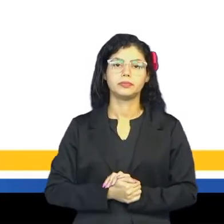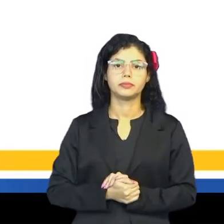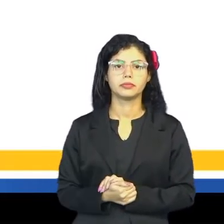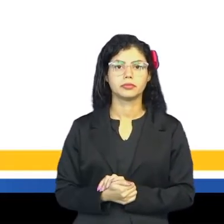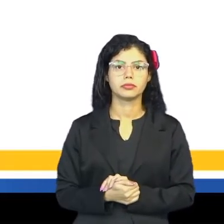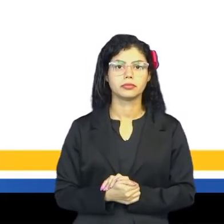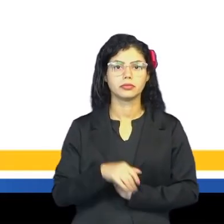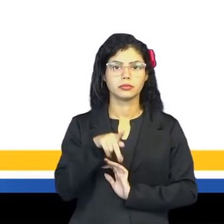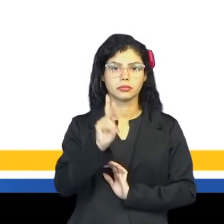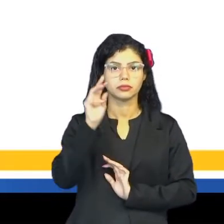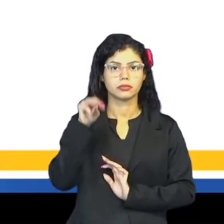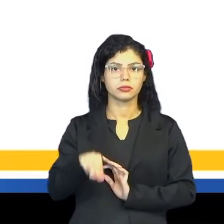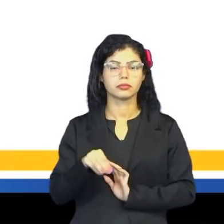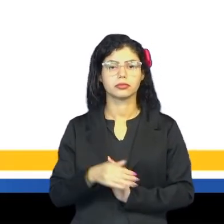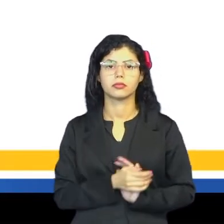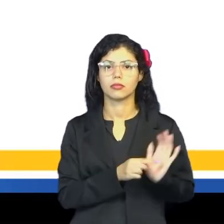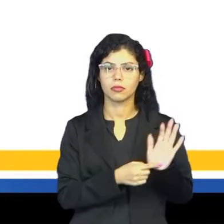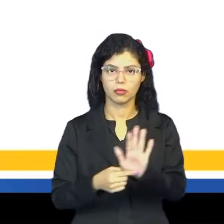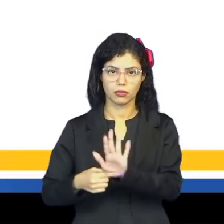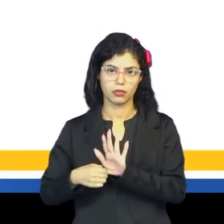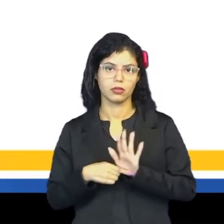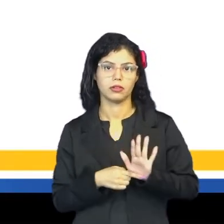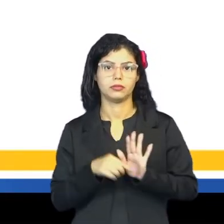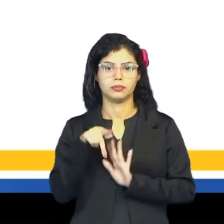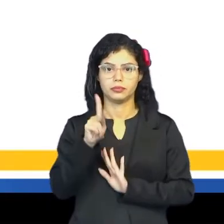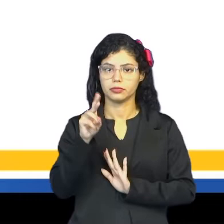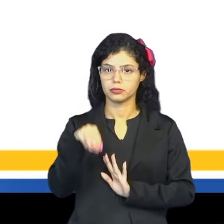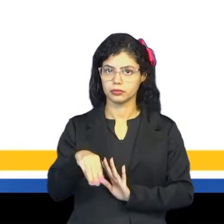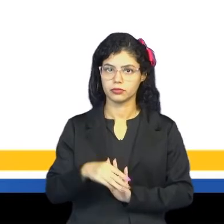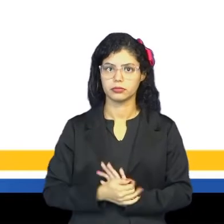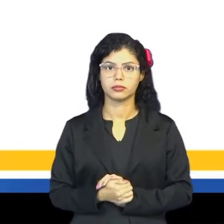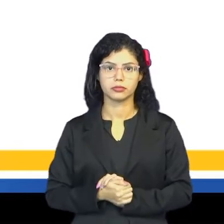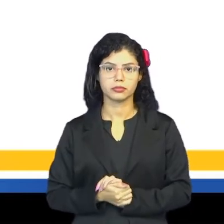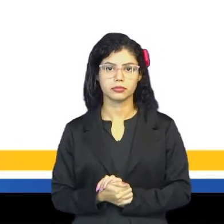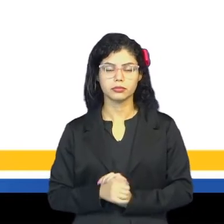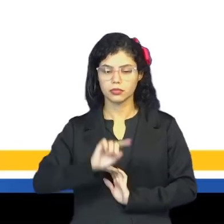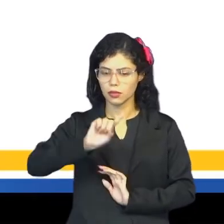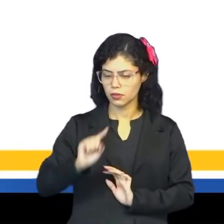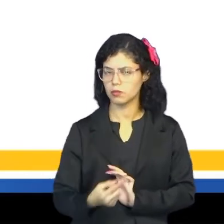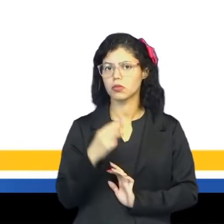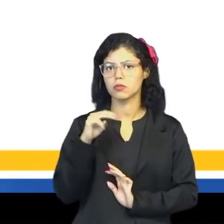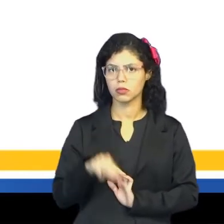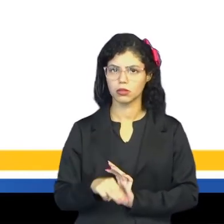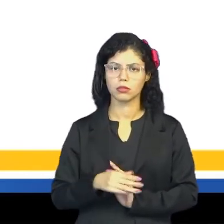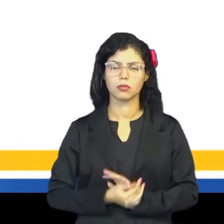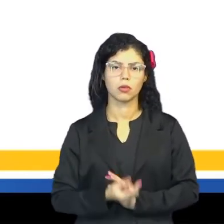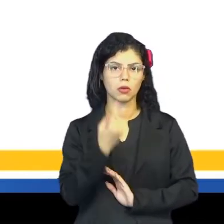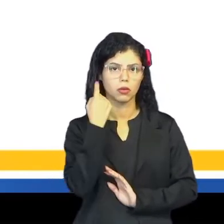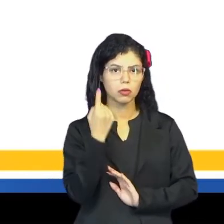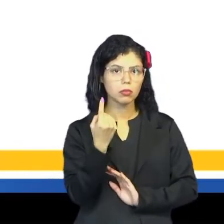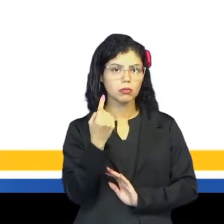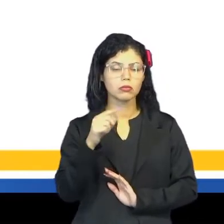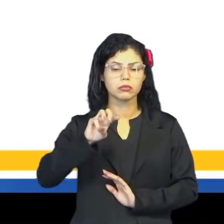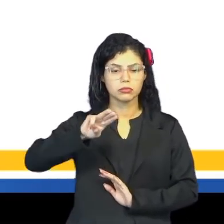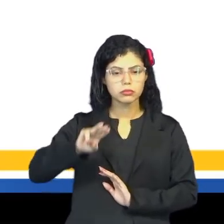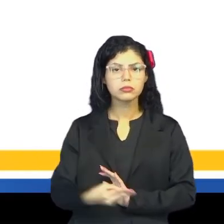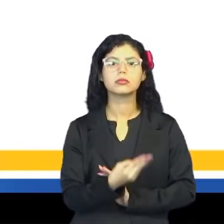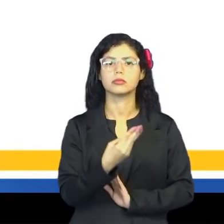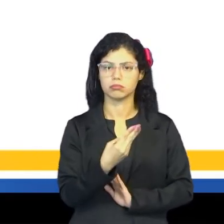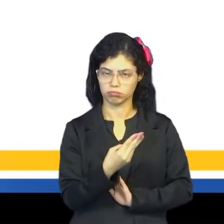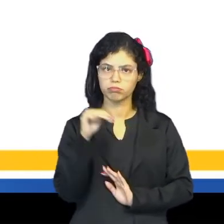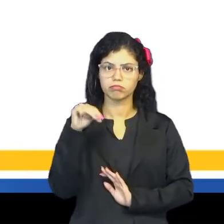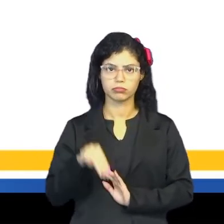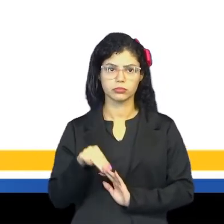O quilômetro, ele representa km. Então, ele é mil metros. Um quilômetro, você representa mil metros.